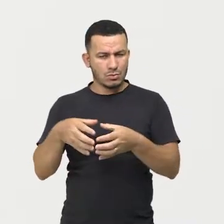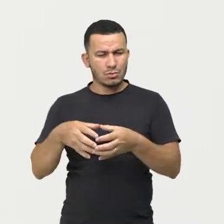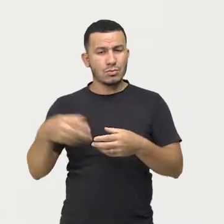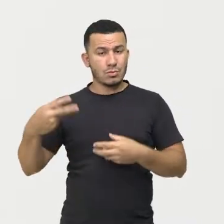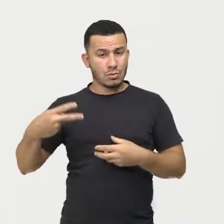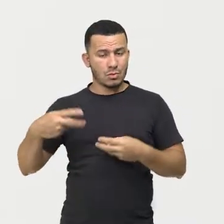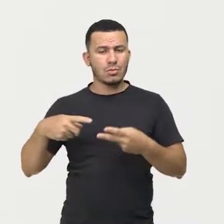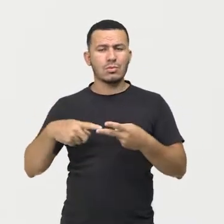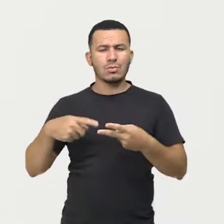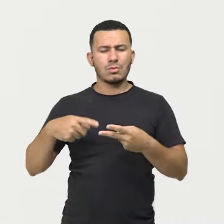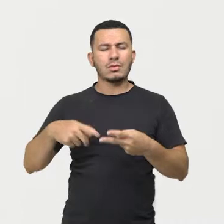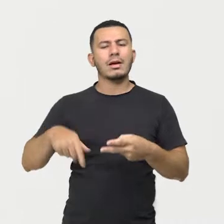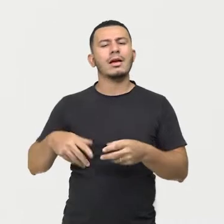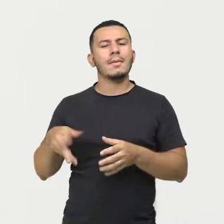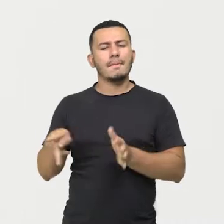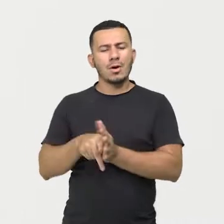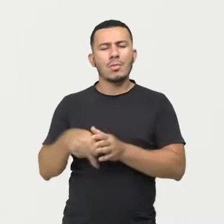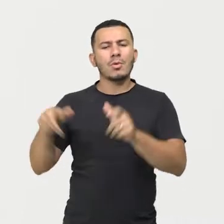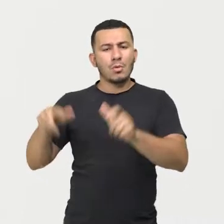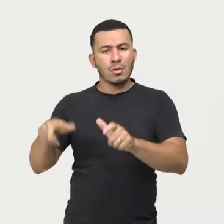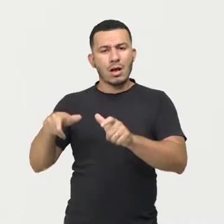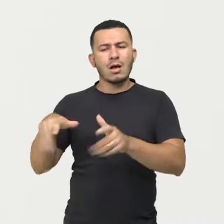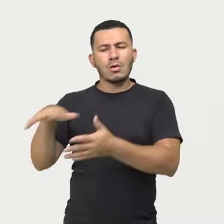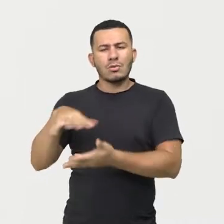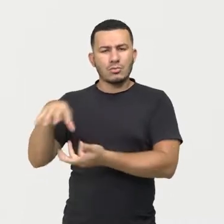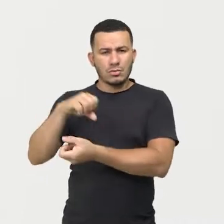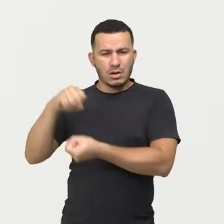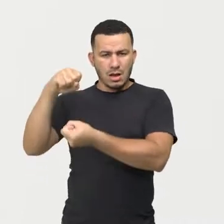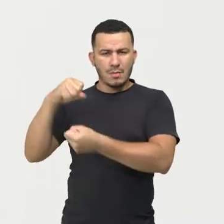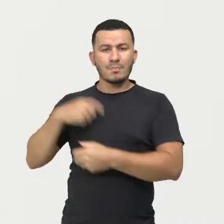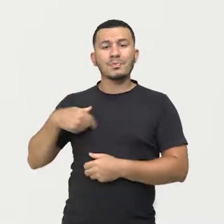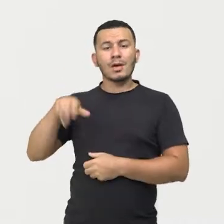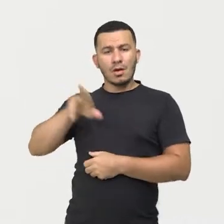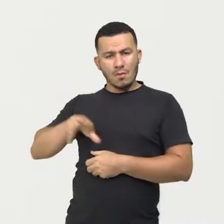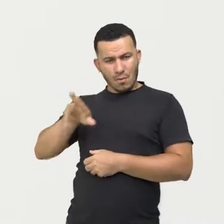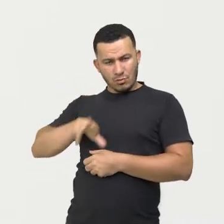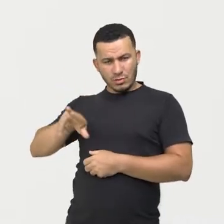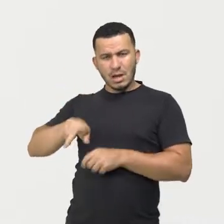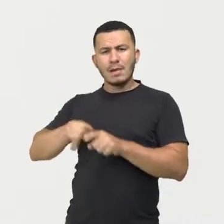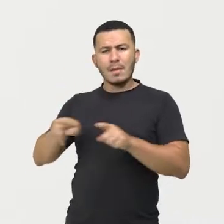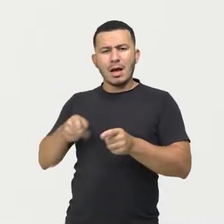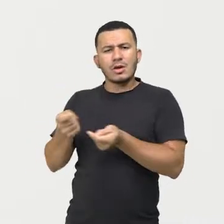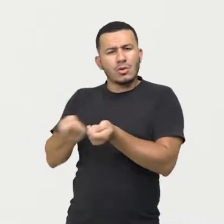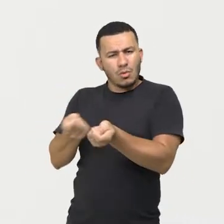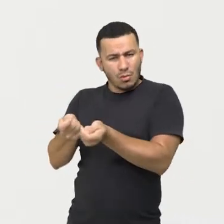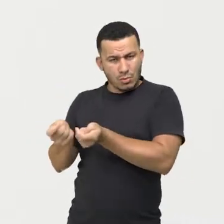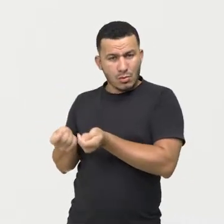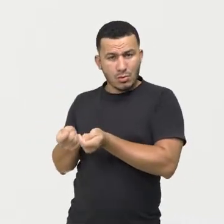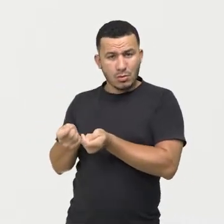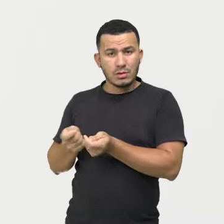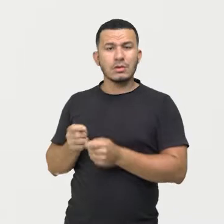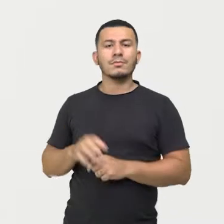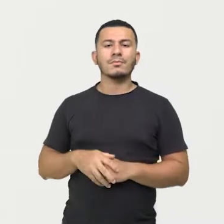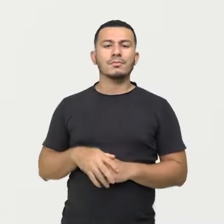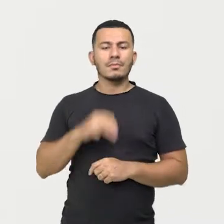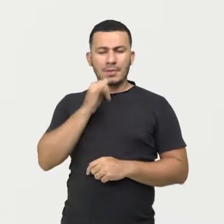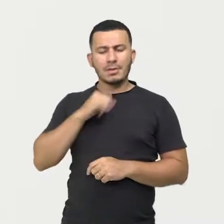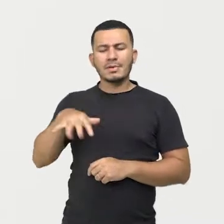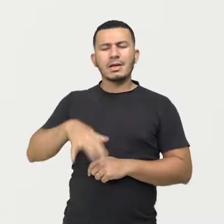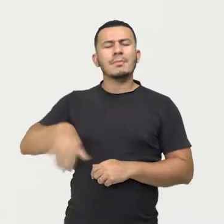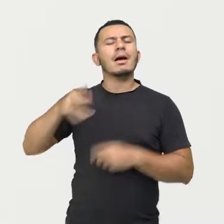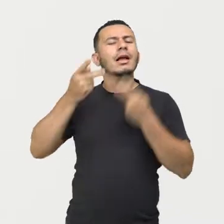uso sustentável. Já diz o nome, eu vou usar, mas de forma sustentável. Então, essas áreas vão ocorrer mais a